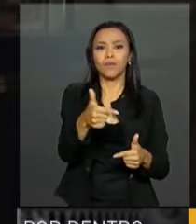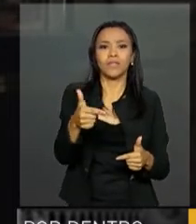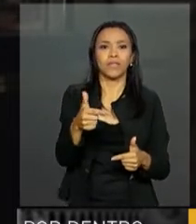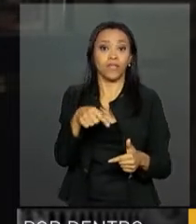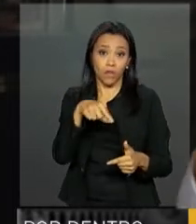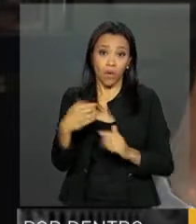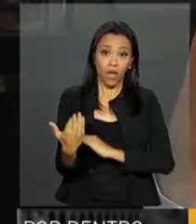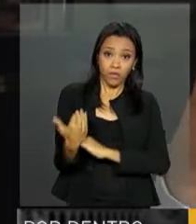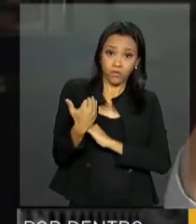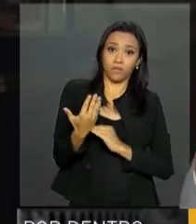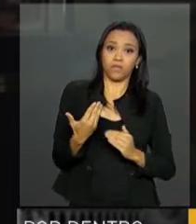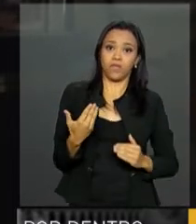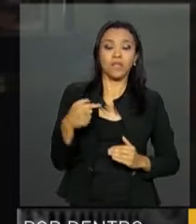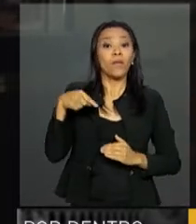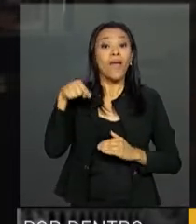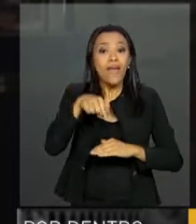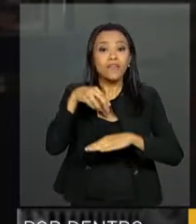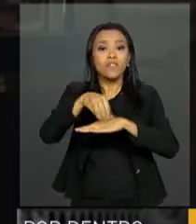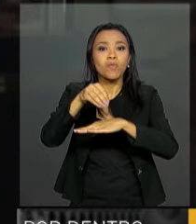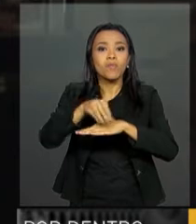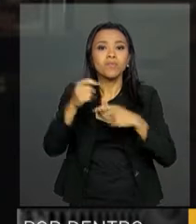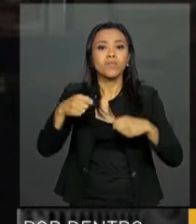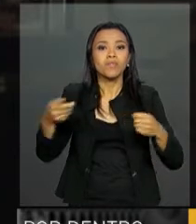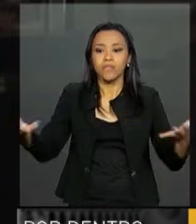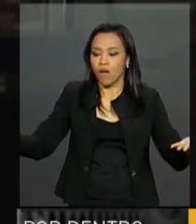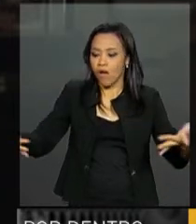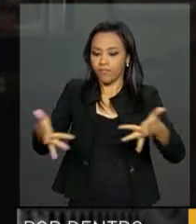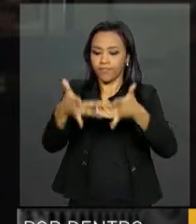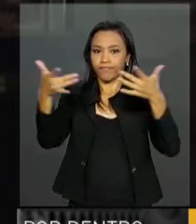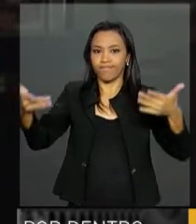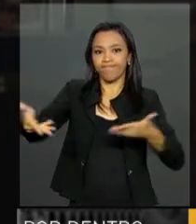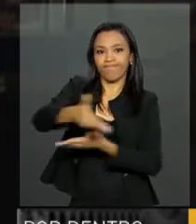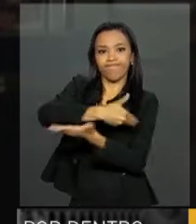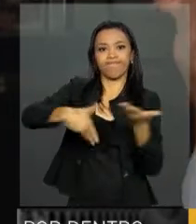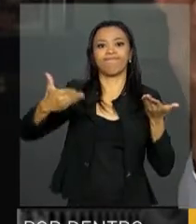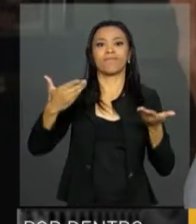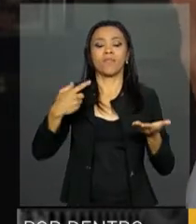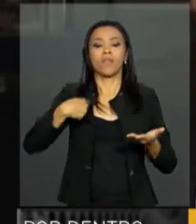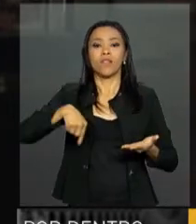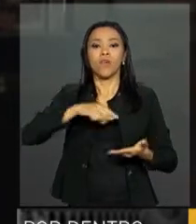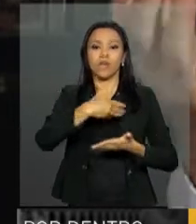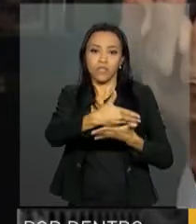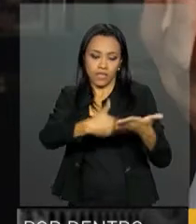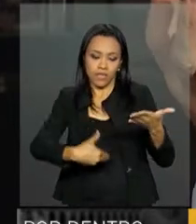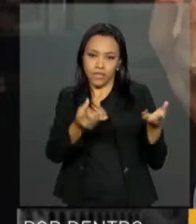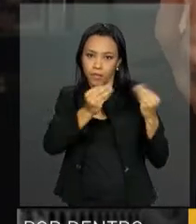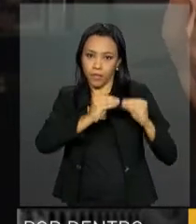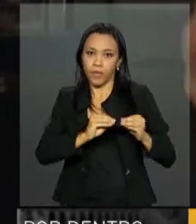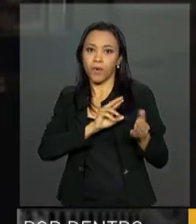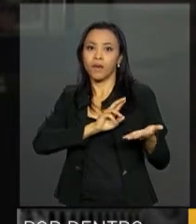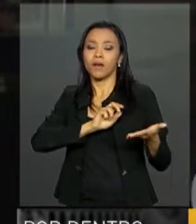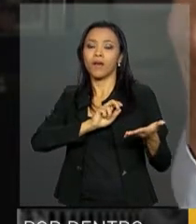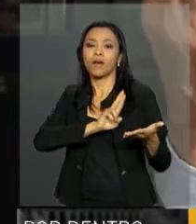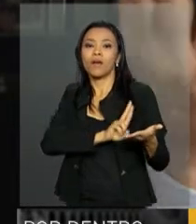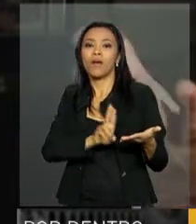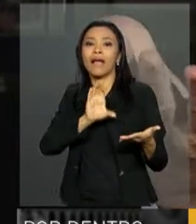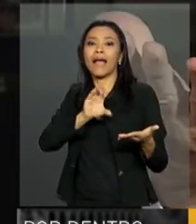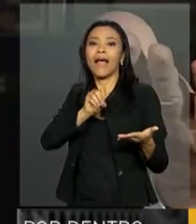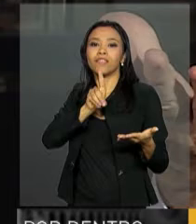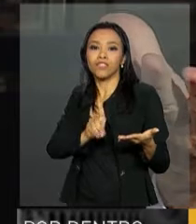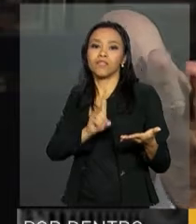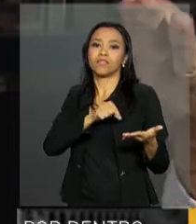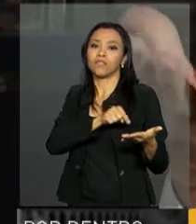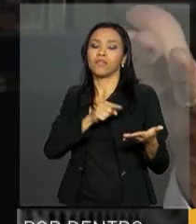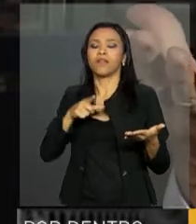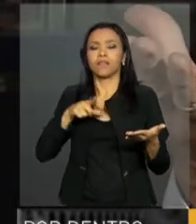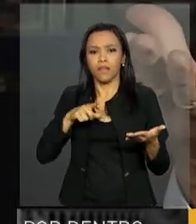-desemprego. Então, essas informações têm que ser cruzadas. Nós, no Cade Único, temos uma massa grande de informações e o